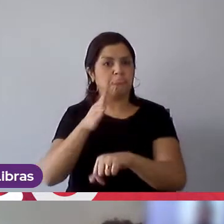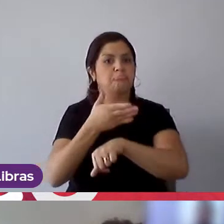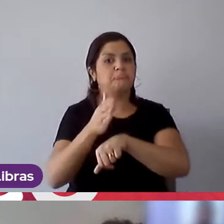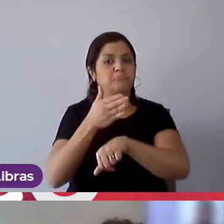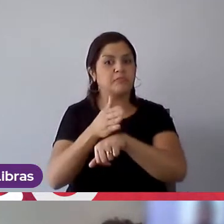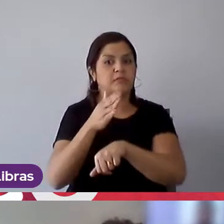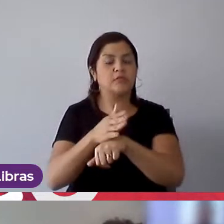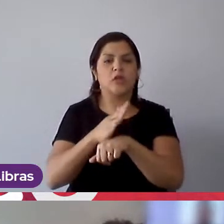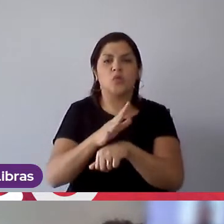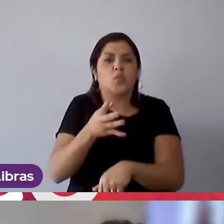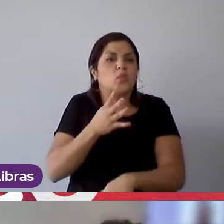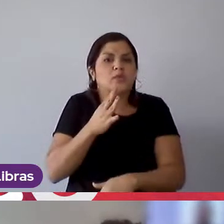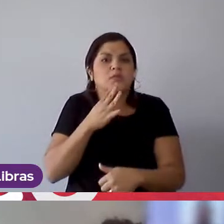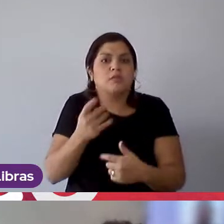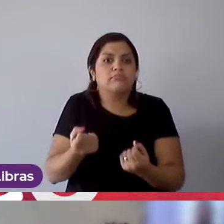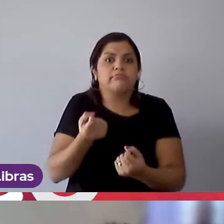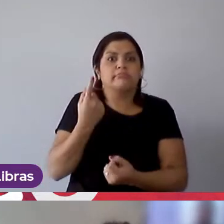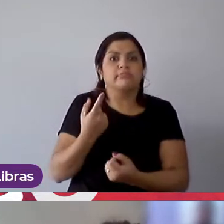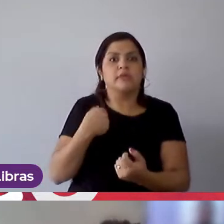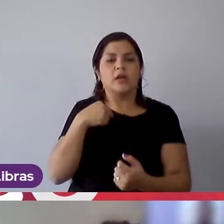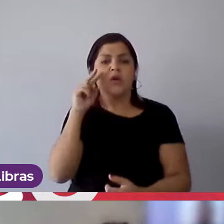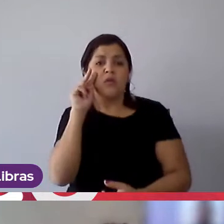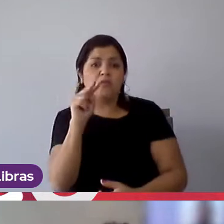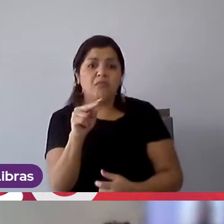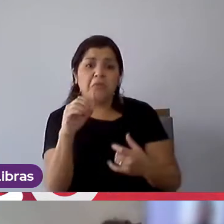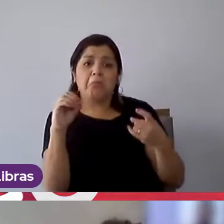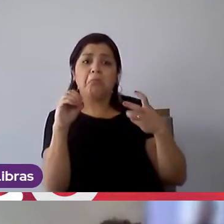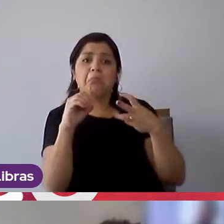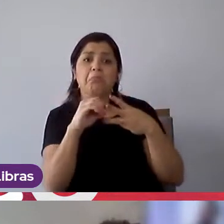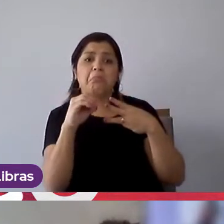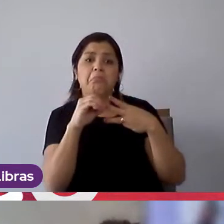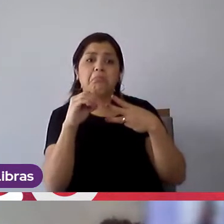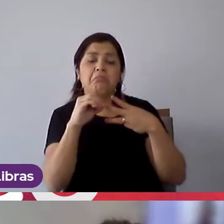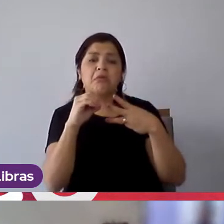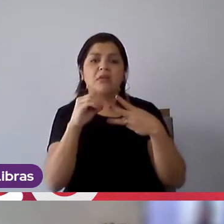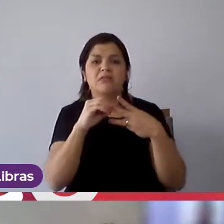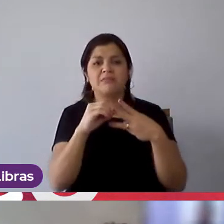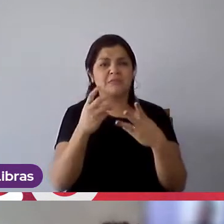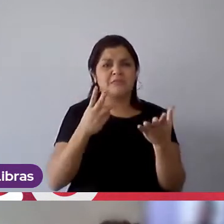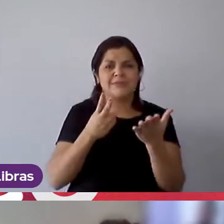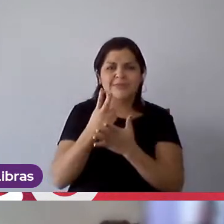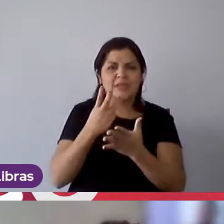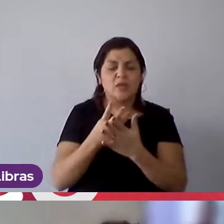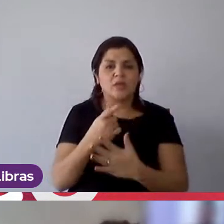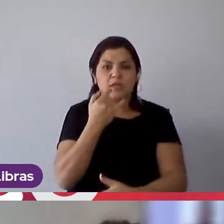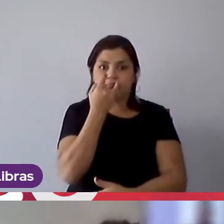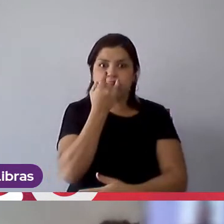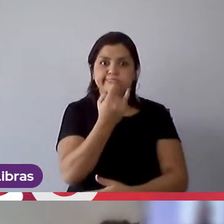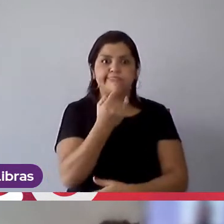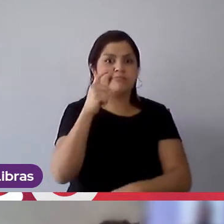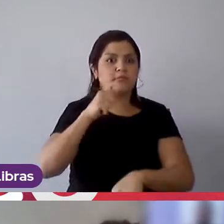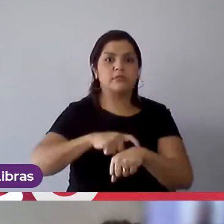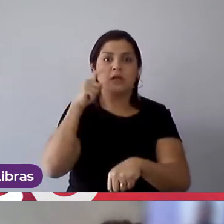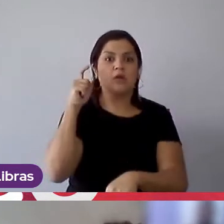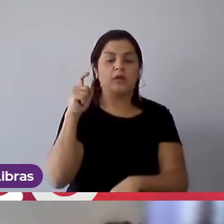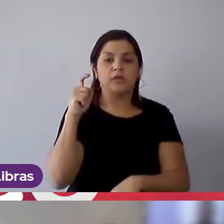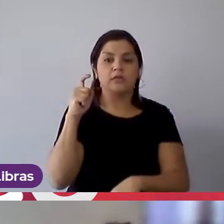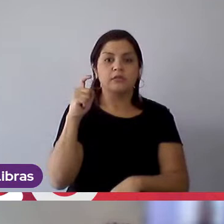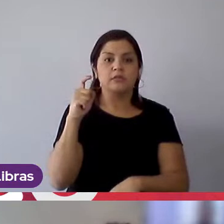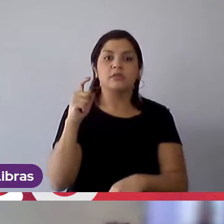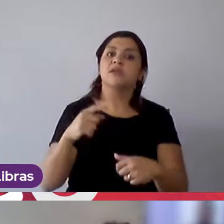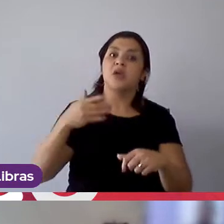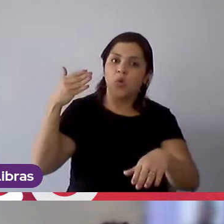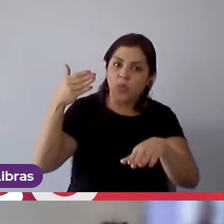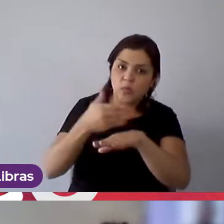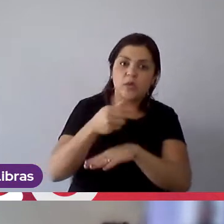esporadicamente. Eu acabei olhando o status do WhatsApp e não sei, mas aquilo me chamou a atenção. Eu entrei no